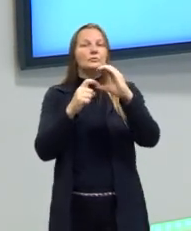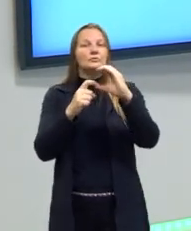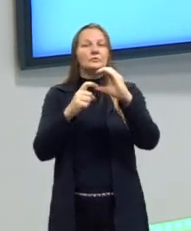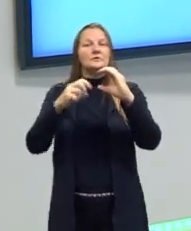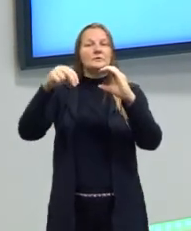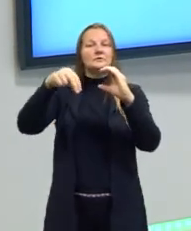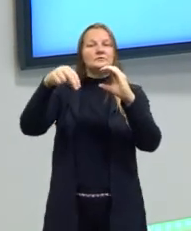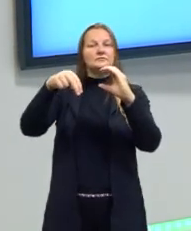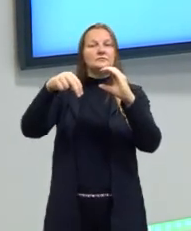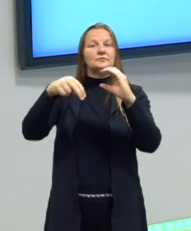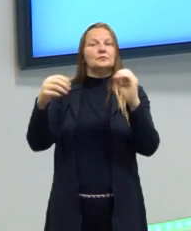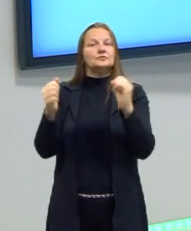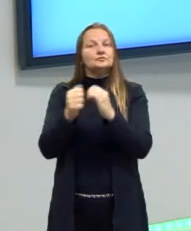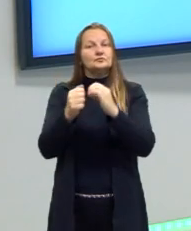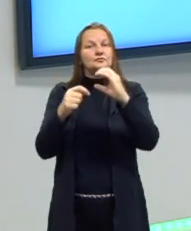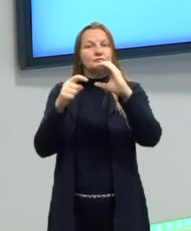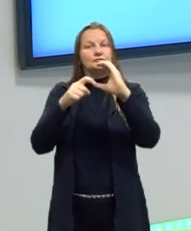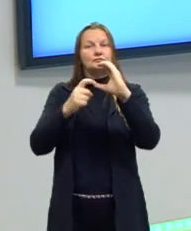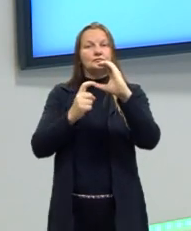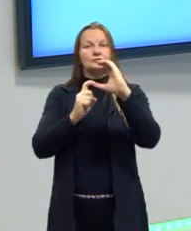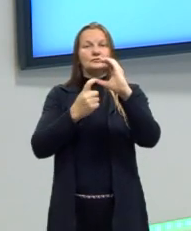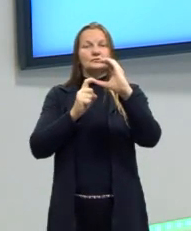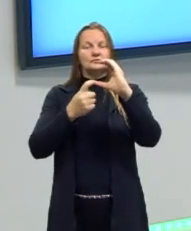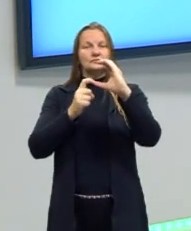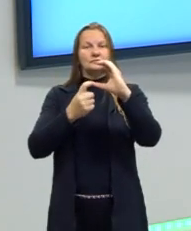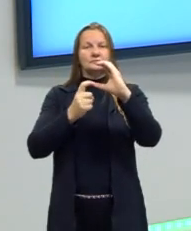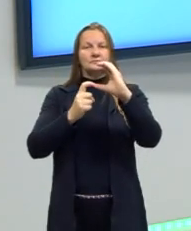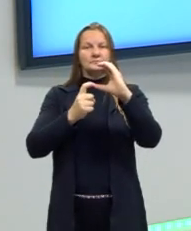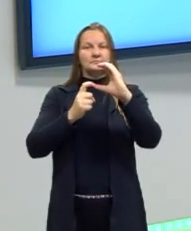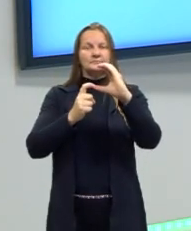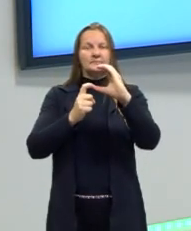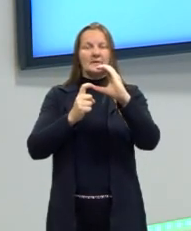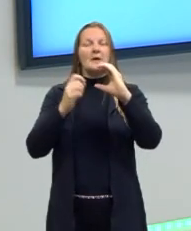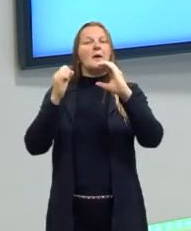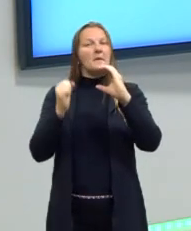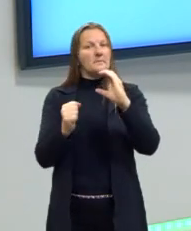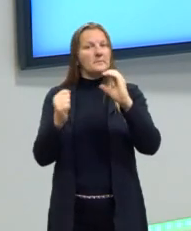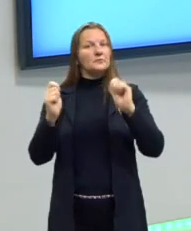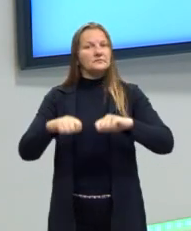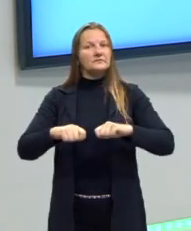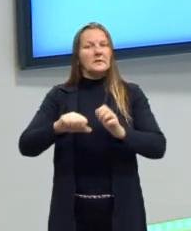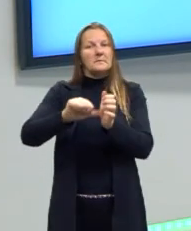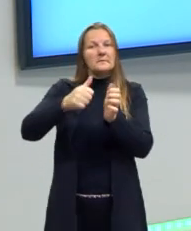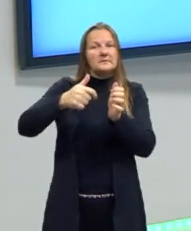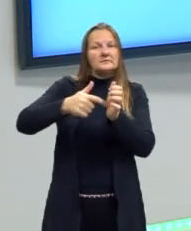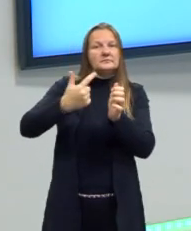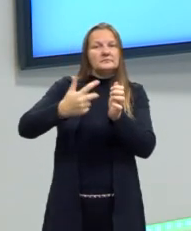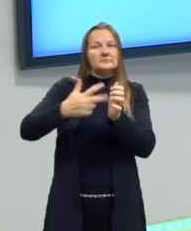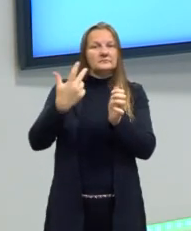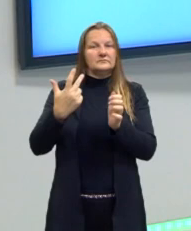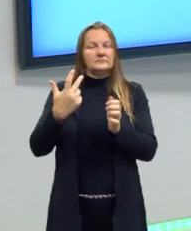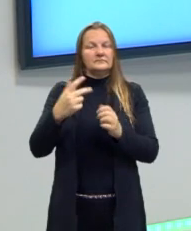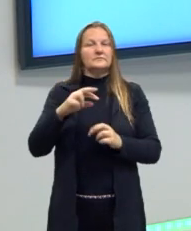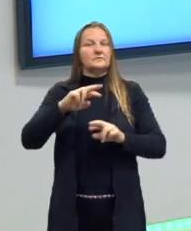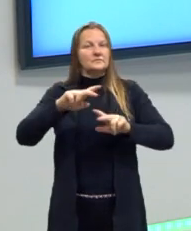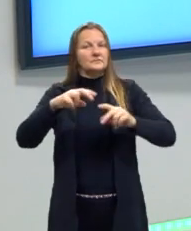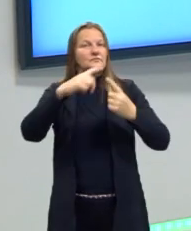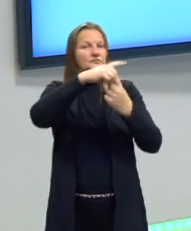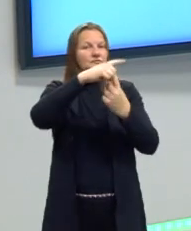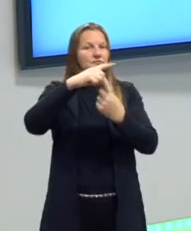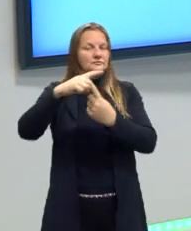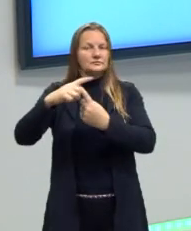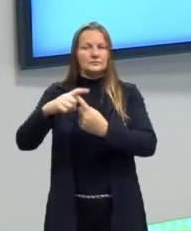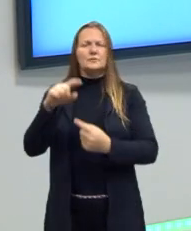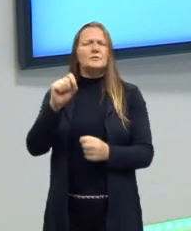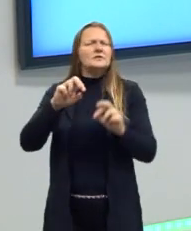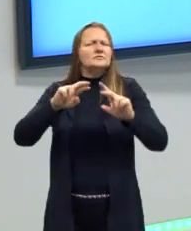nitrogênio junto da cadeia carbônica. Elas podem ser primárias, secundárias ou terciárias. O que